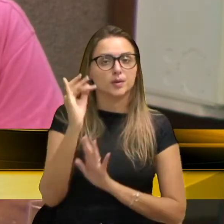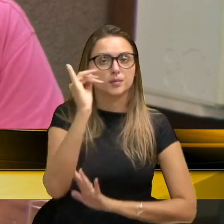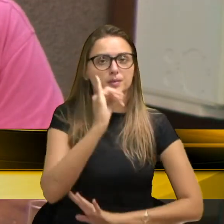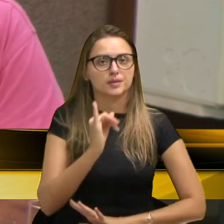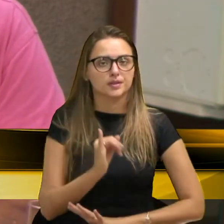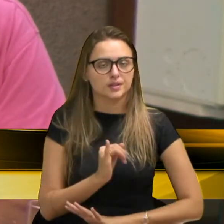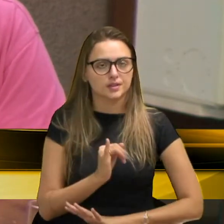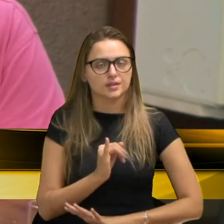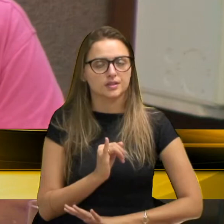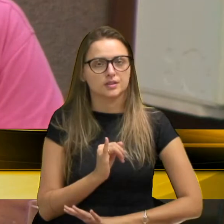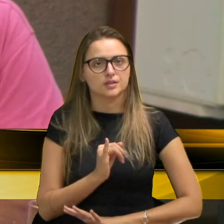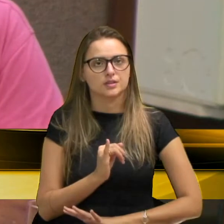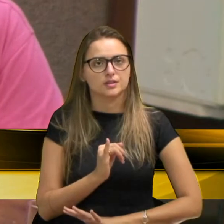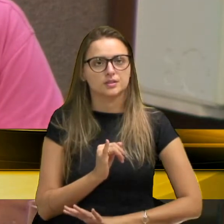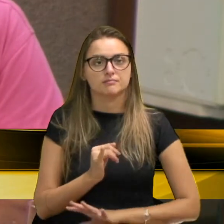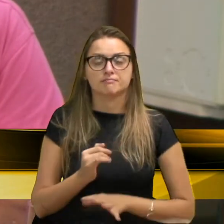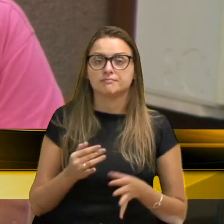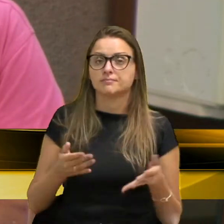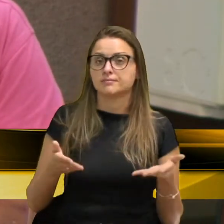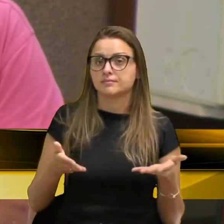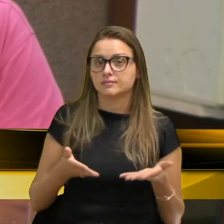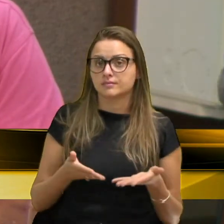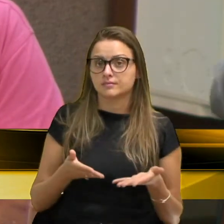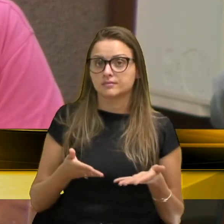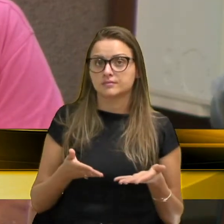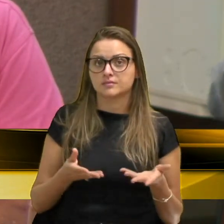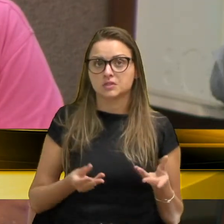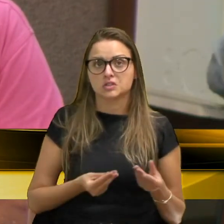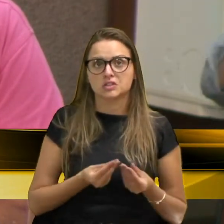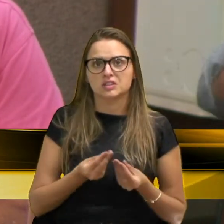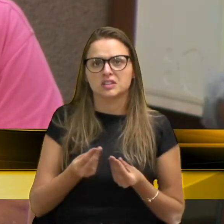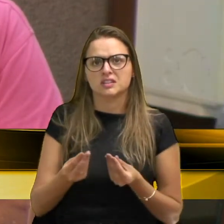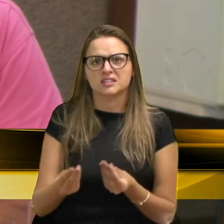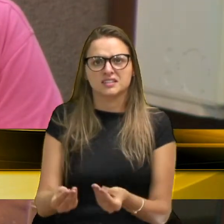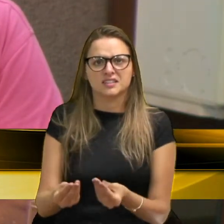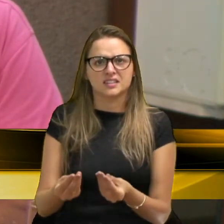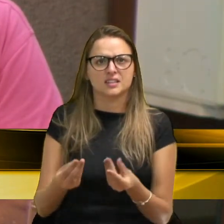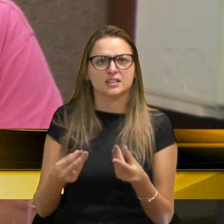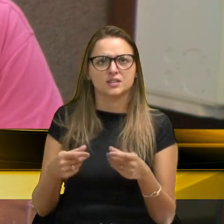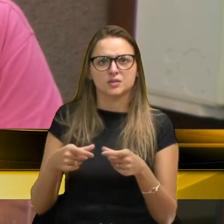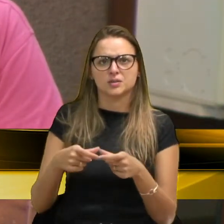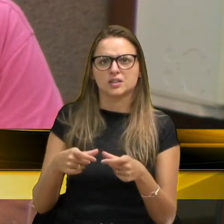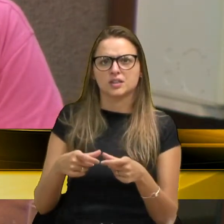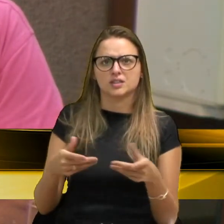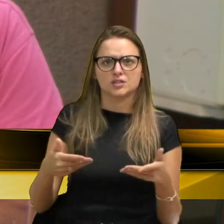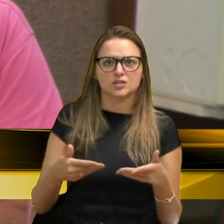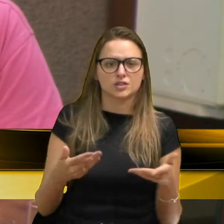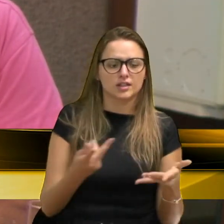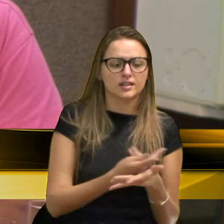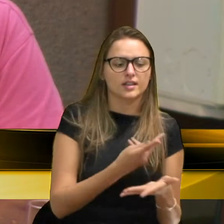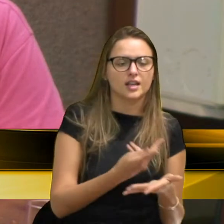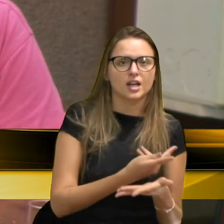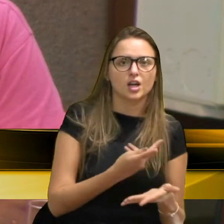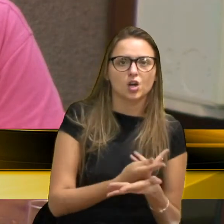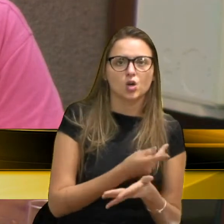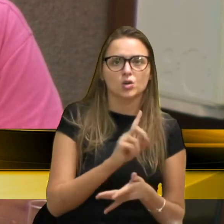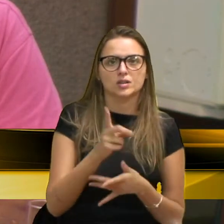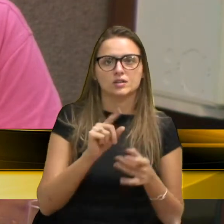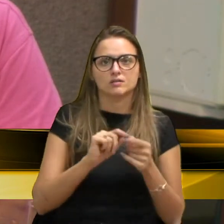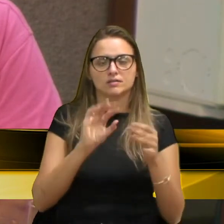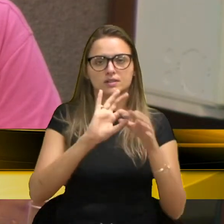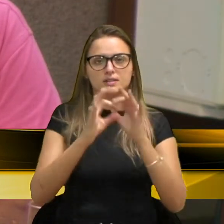e estão dando, e parece que é ingressos, eu acho, para compensar, que já que falharam, em não fazer as Olimpíadas,